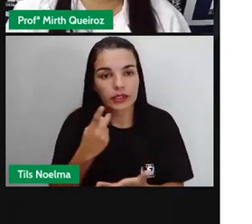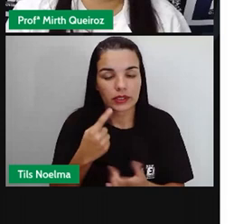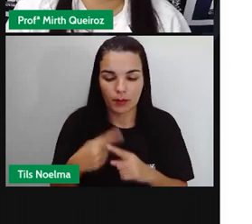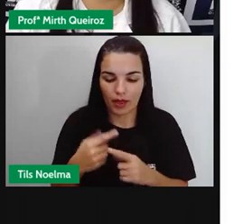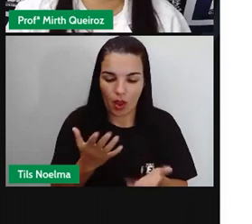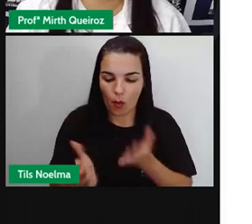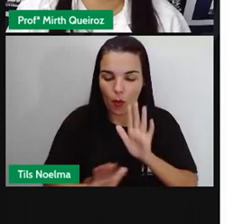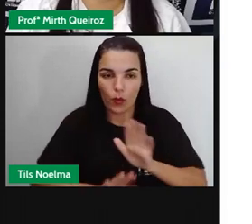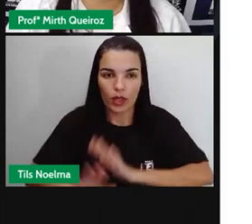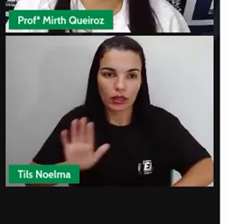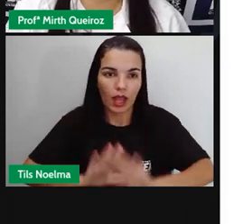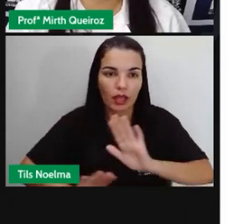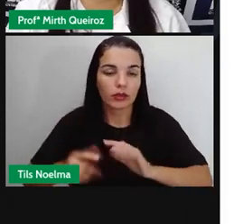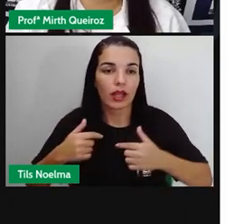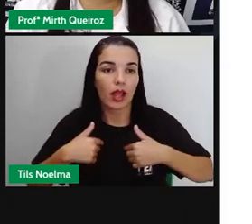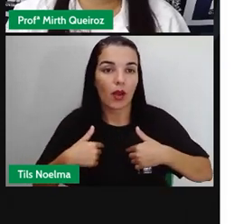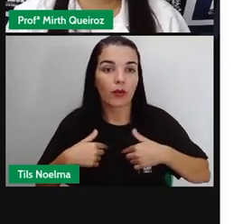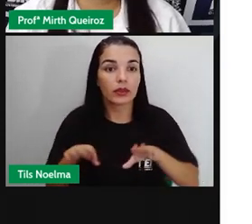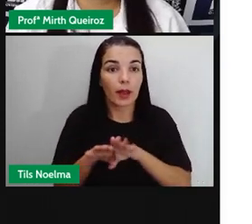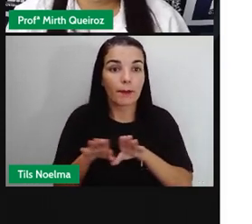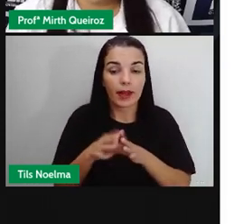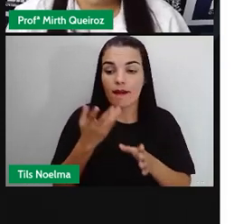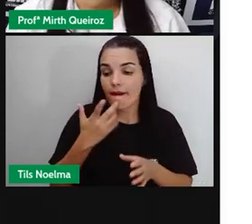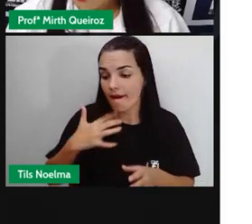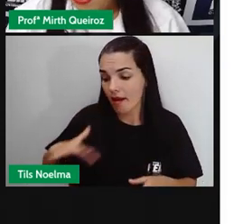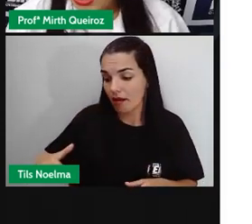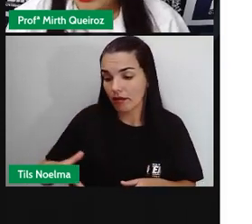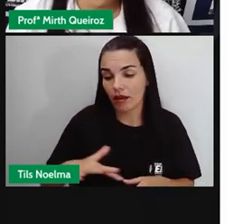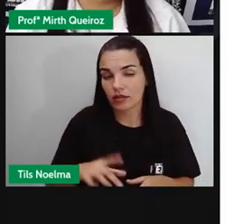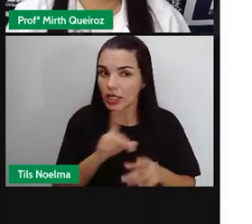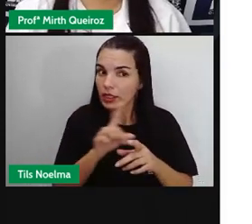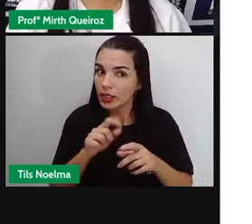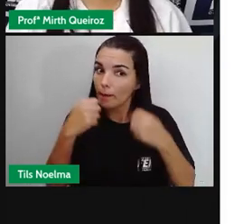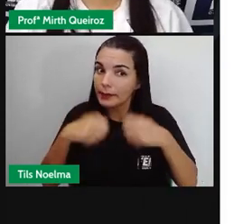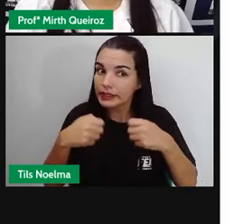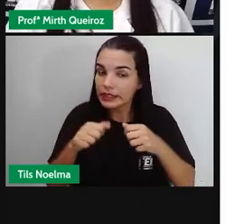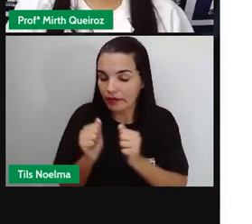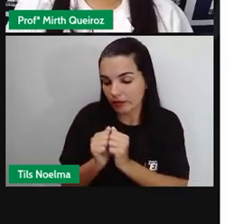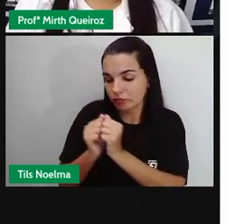eu, enquanto criança, também não deveria estar ali também, né?